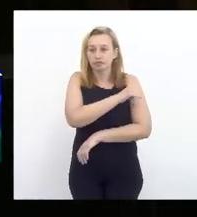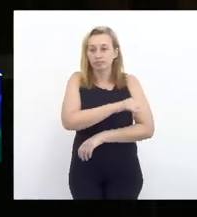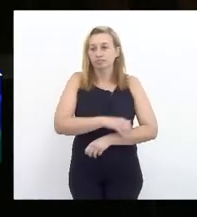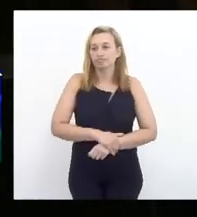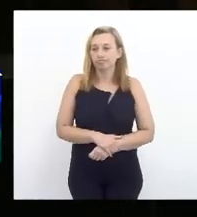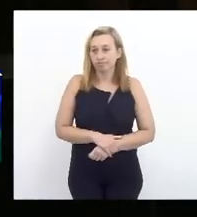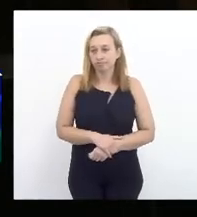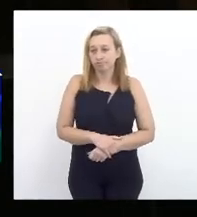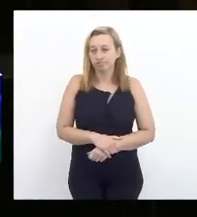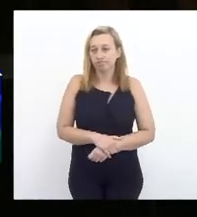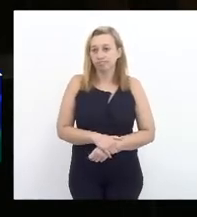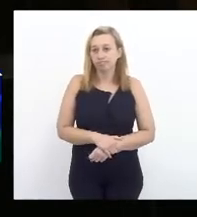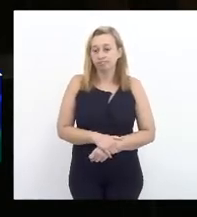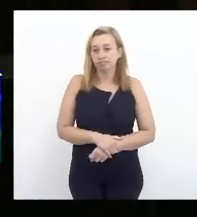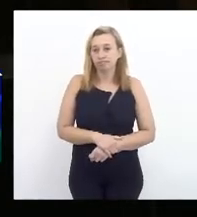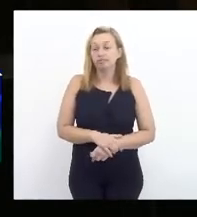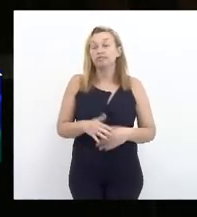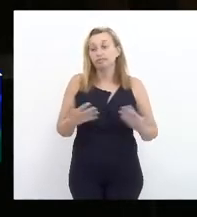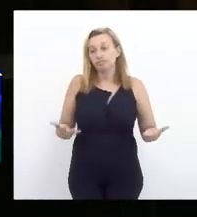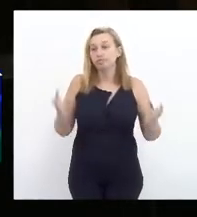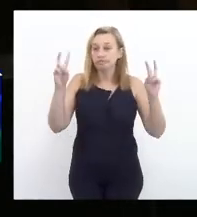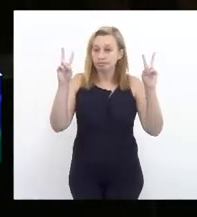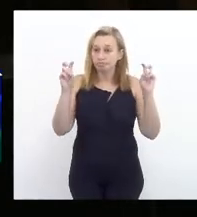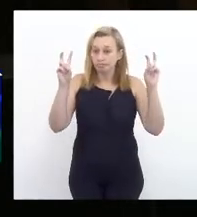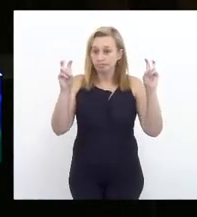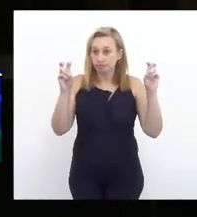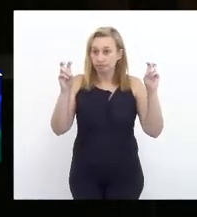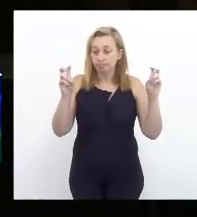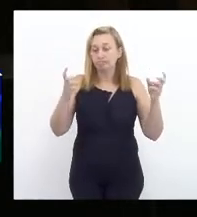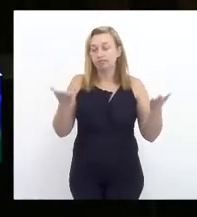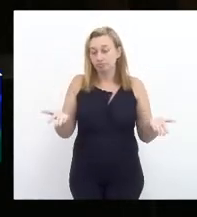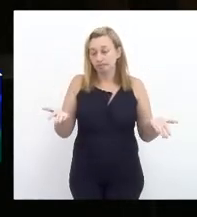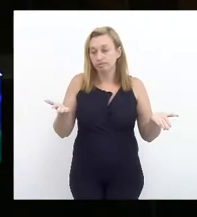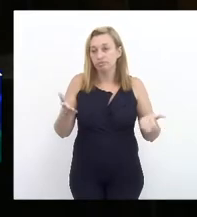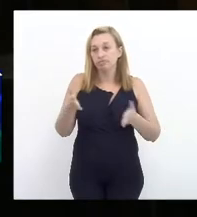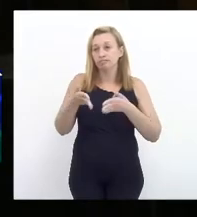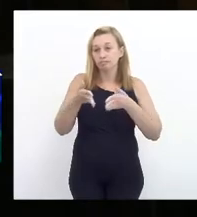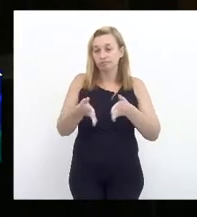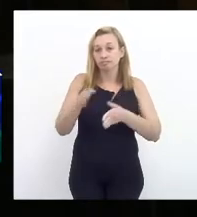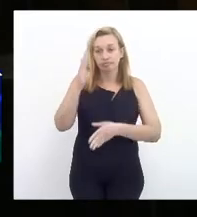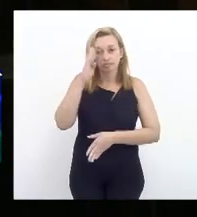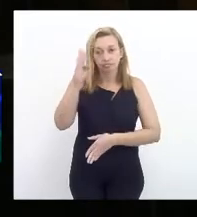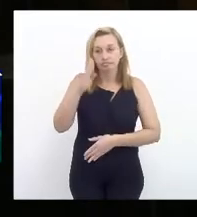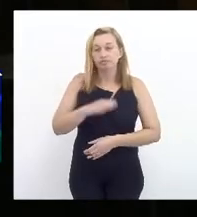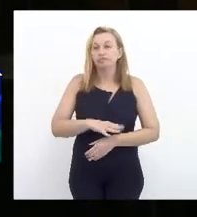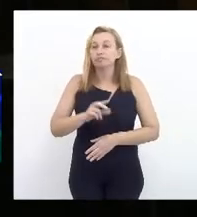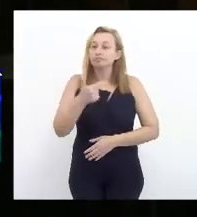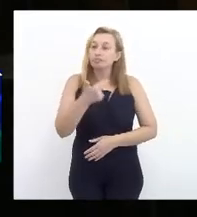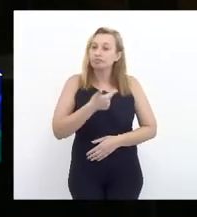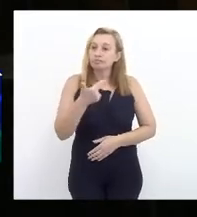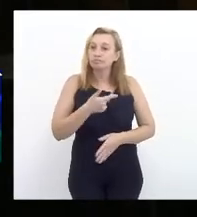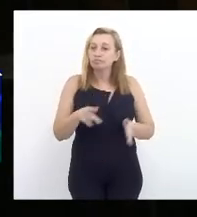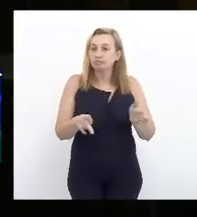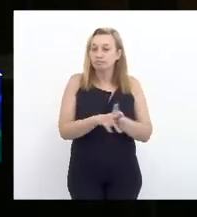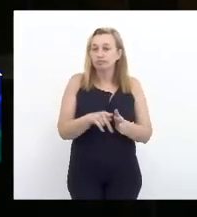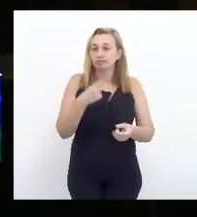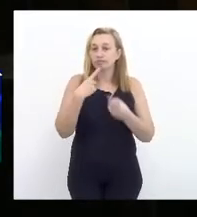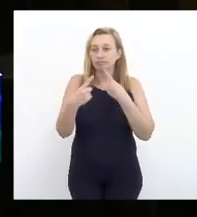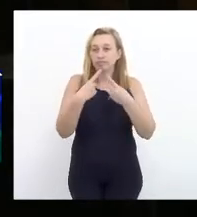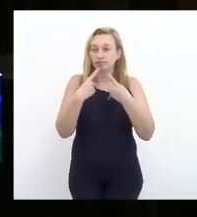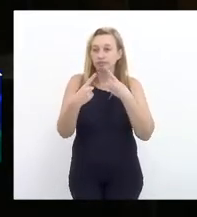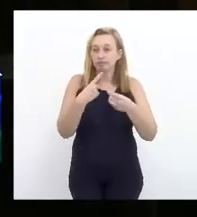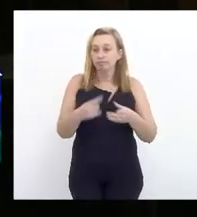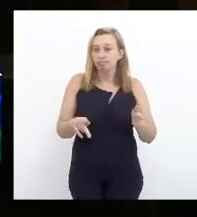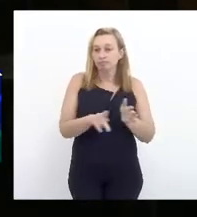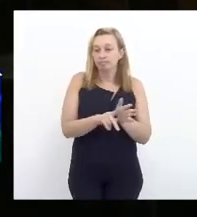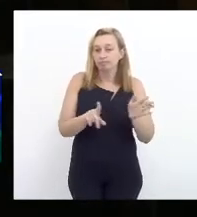de Janeiro. Então, essa questão mitigadora central. O segundo projeto discutido foi